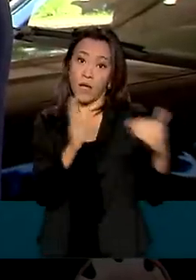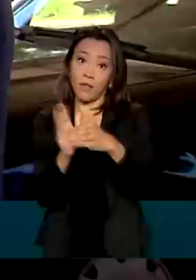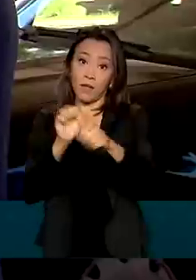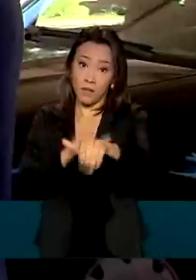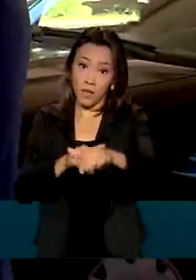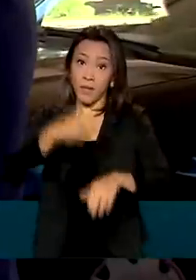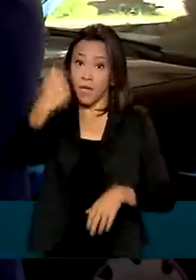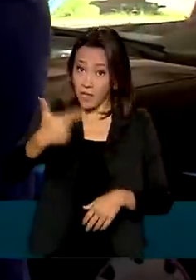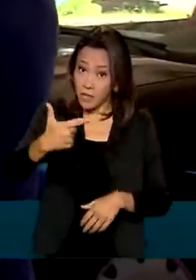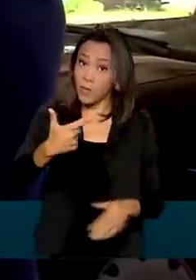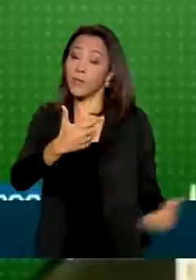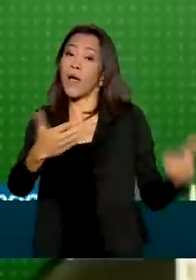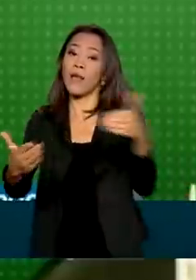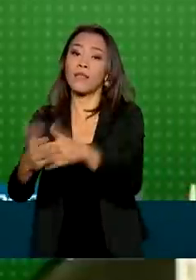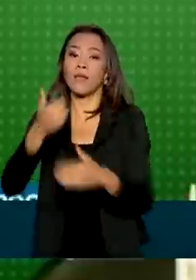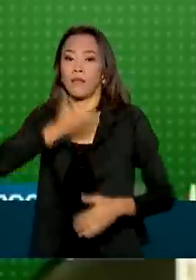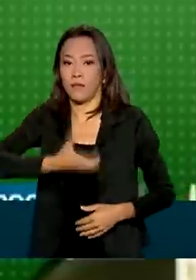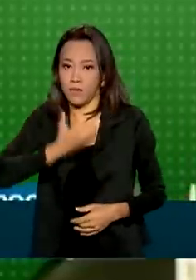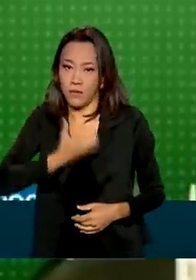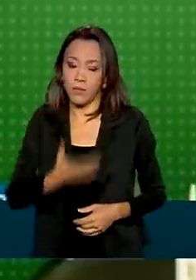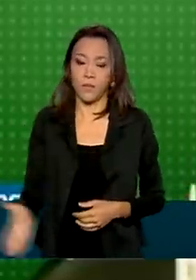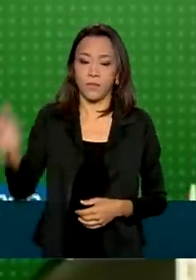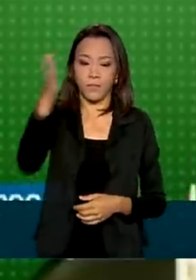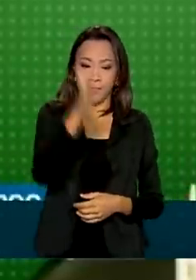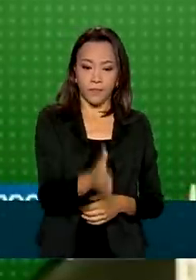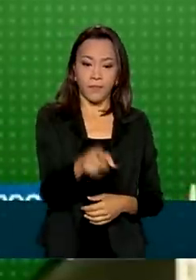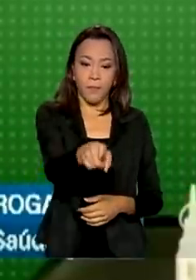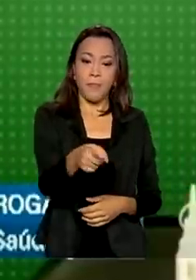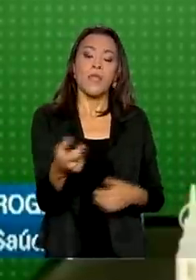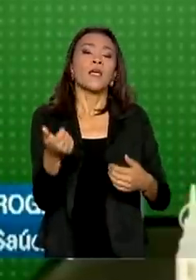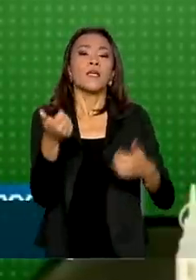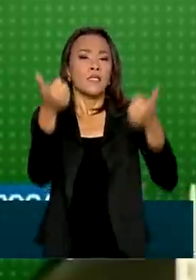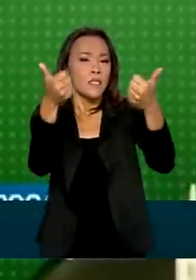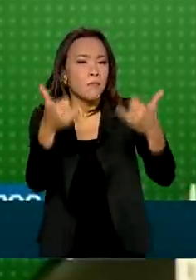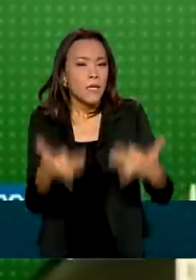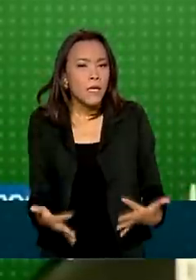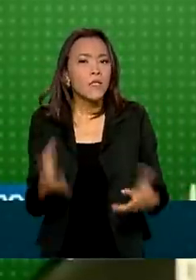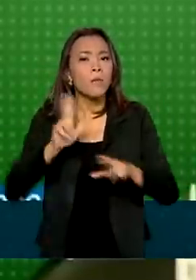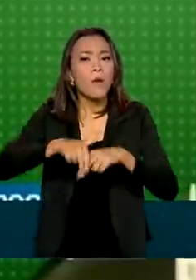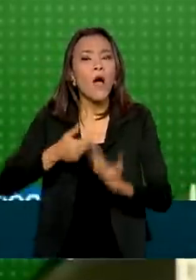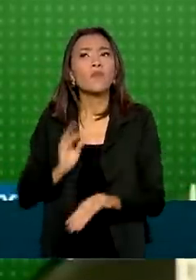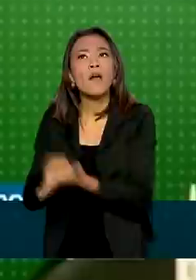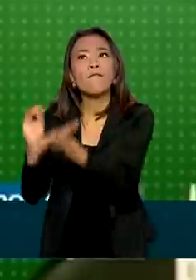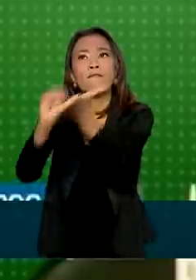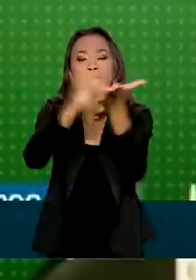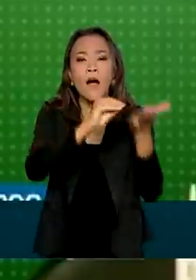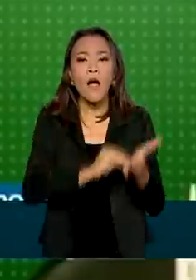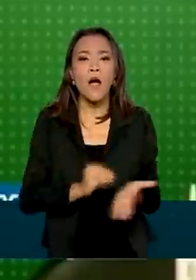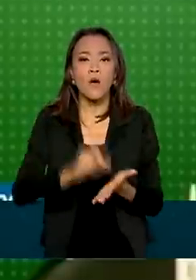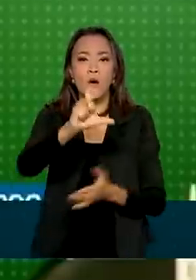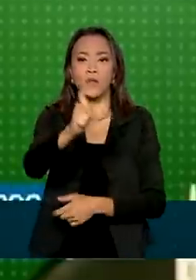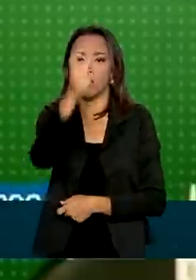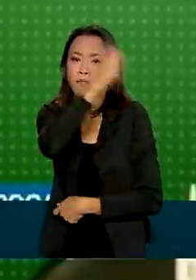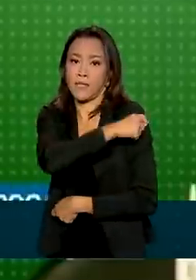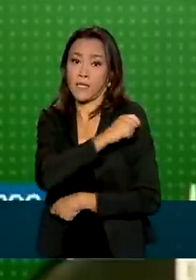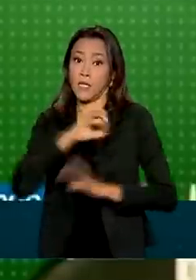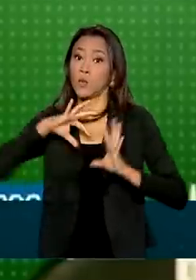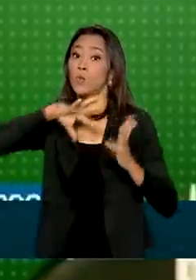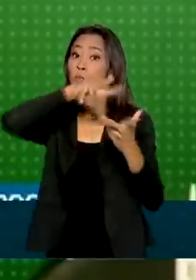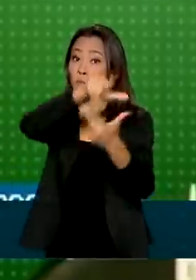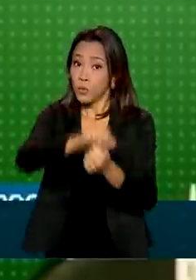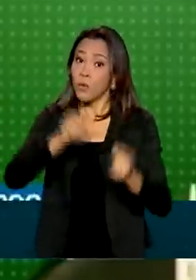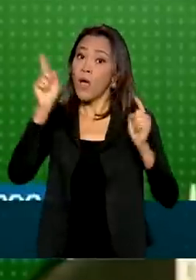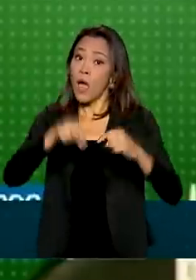segunda até dezembro. Dentro das condições de carência de vacinas no mundo, é uma meta